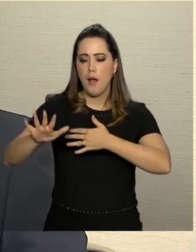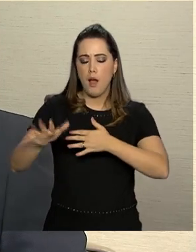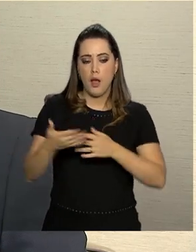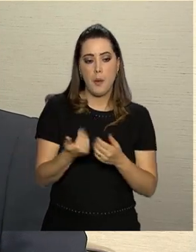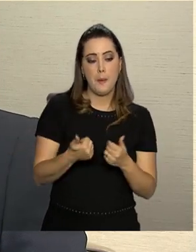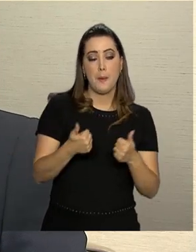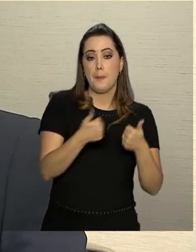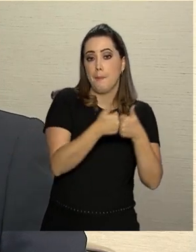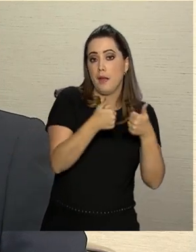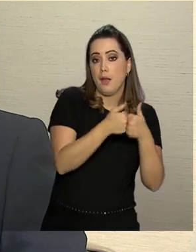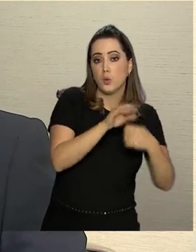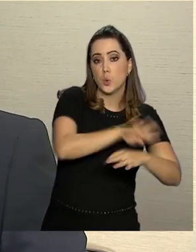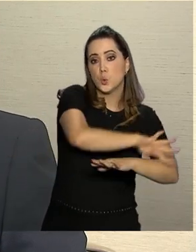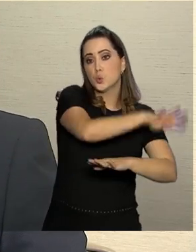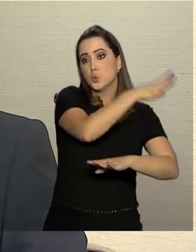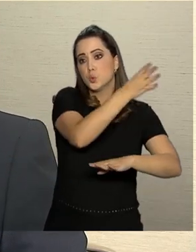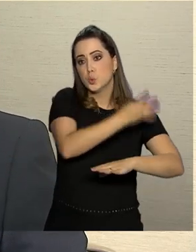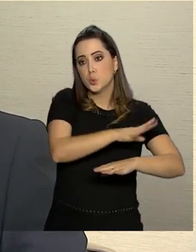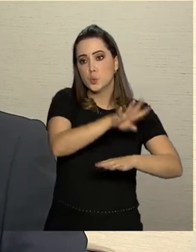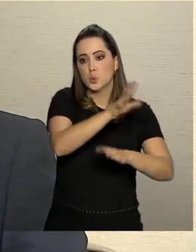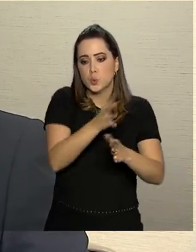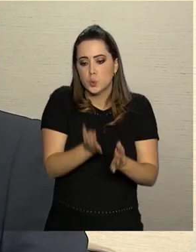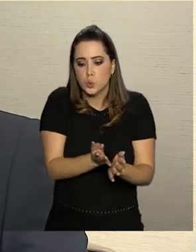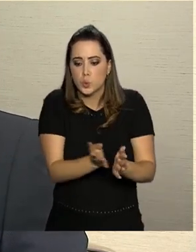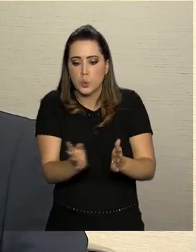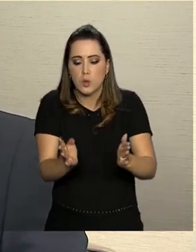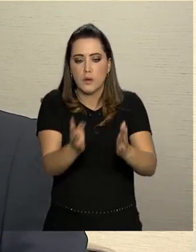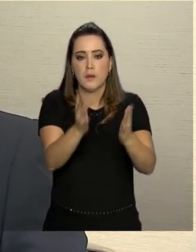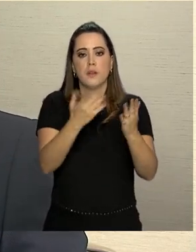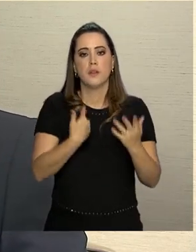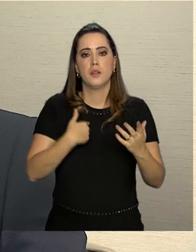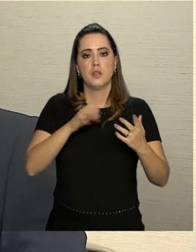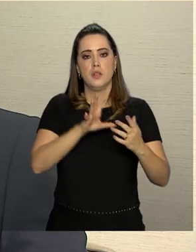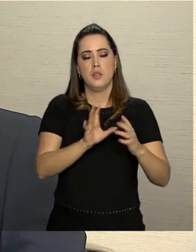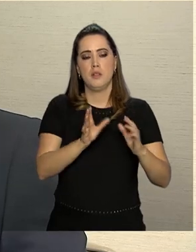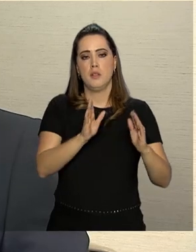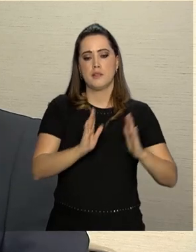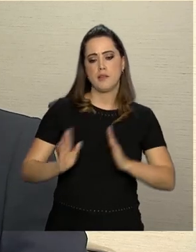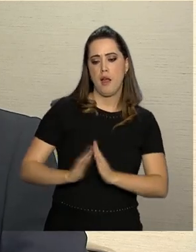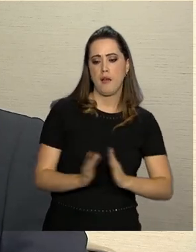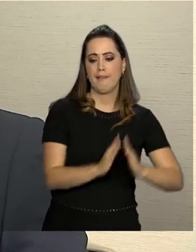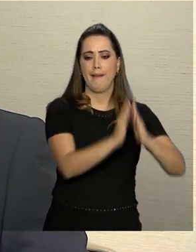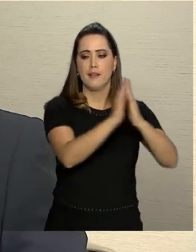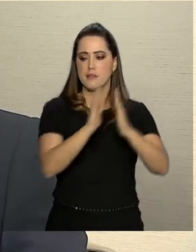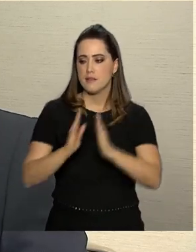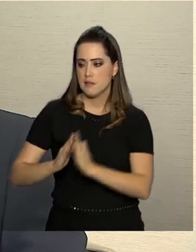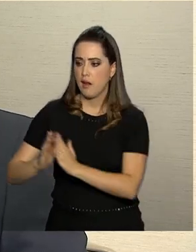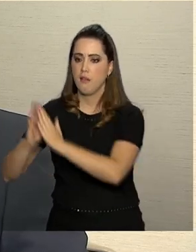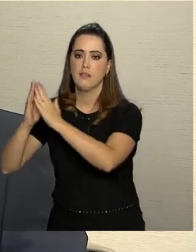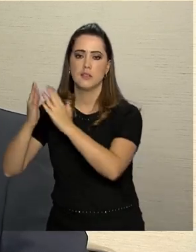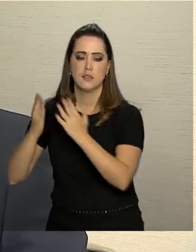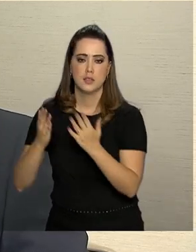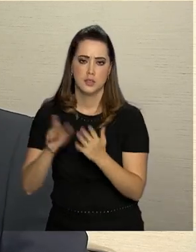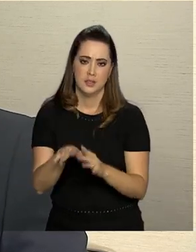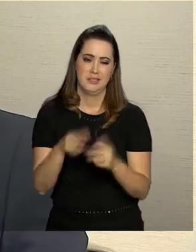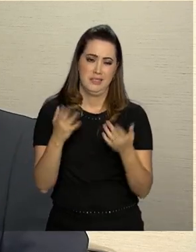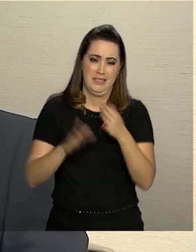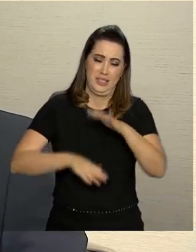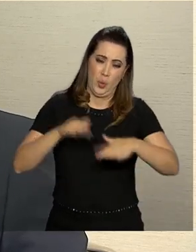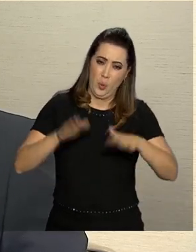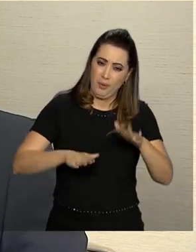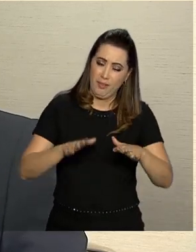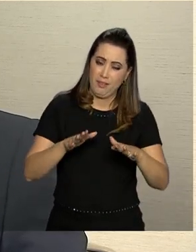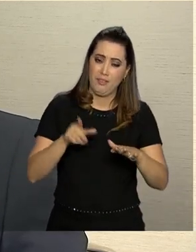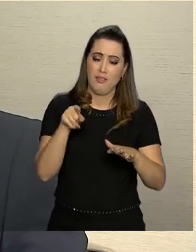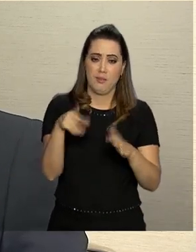com a ocupação tanto quanto desordenada do terreno. E quando ocorrem essas catástrofes